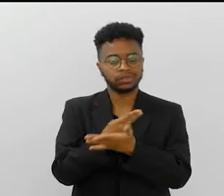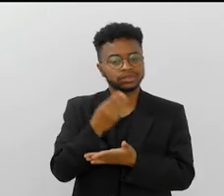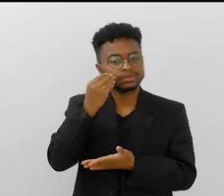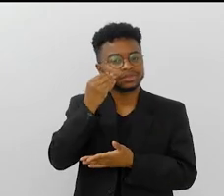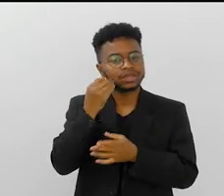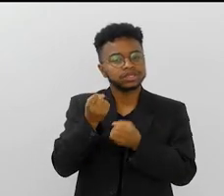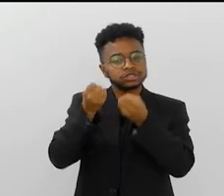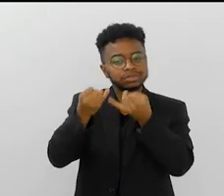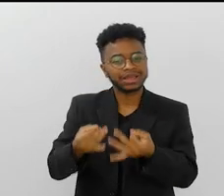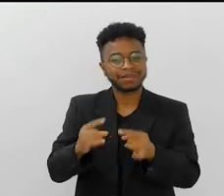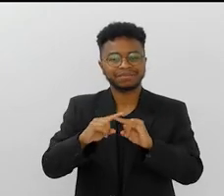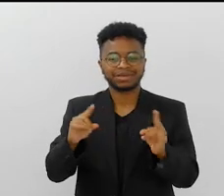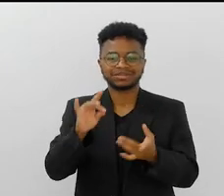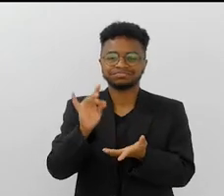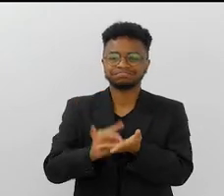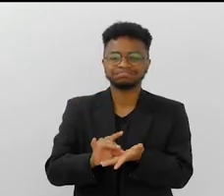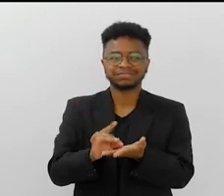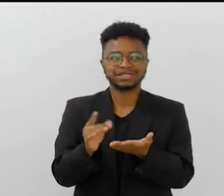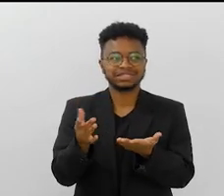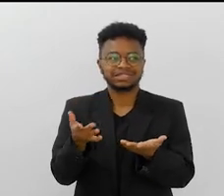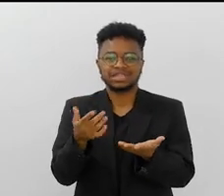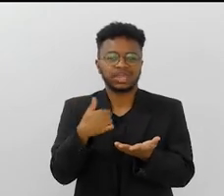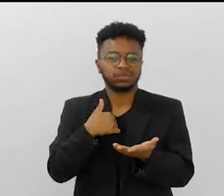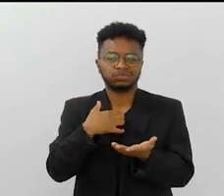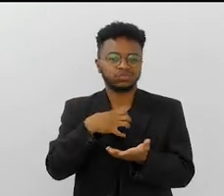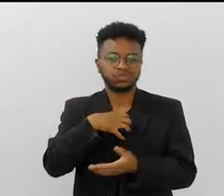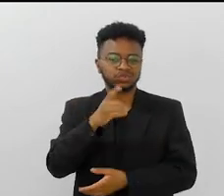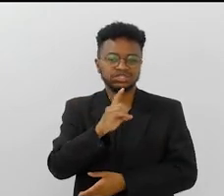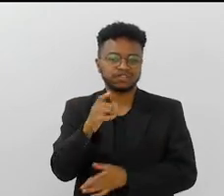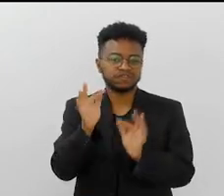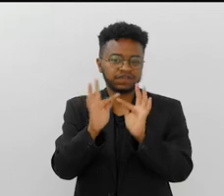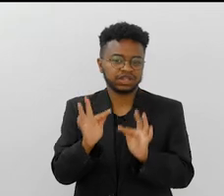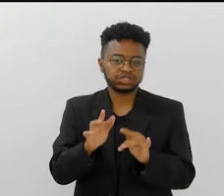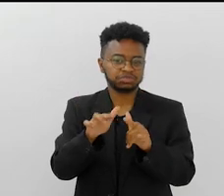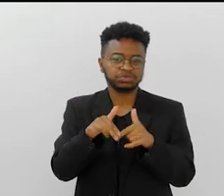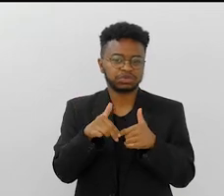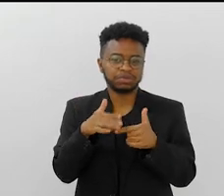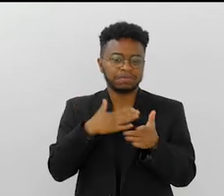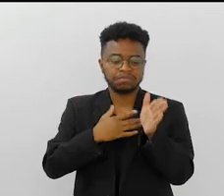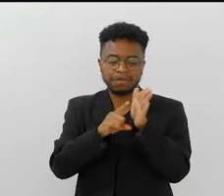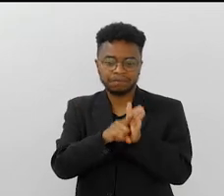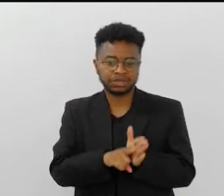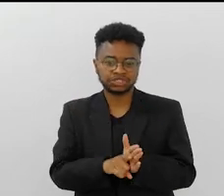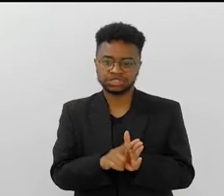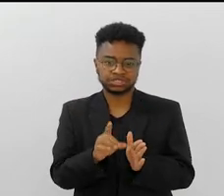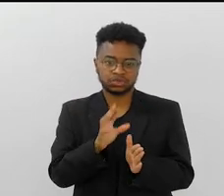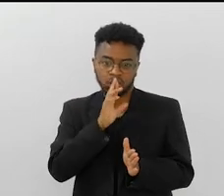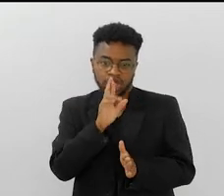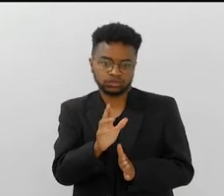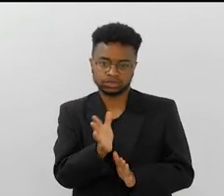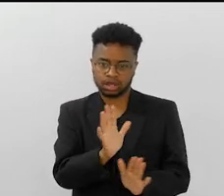para tentar esclarecer, mas realmente eu não fiquei contente com o resultado da minha apuração.